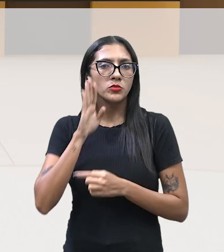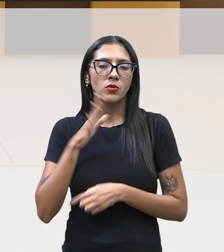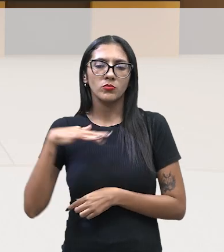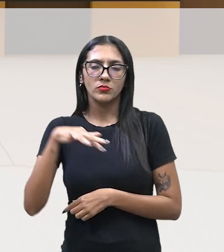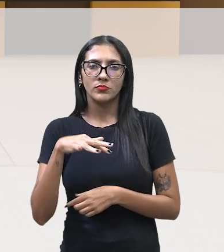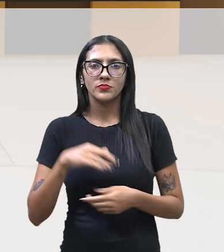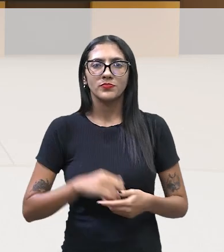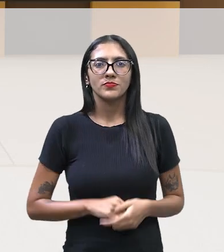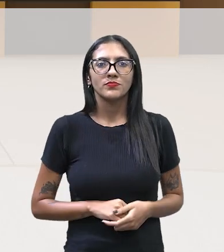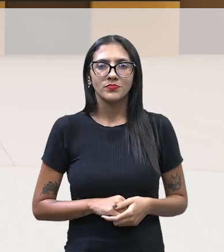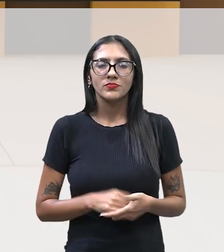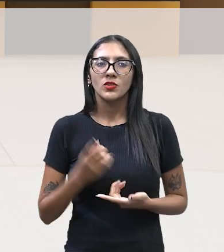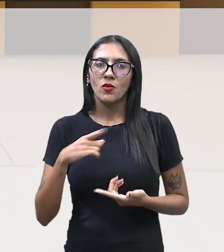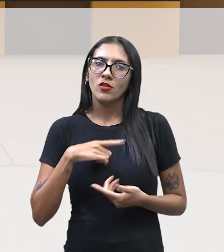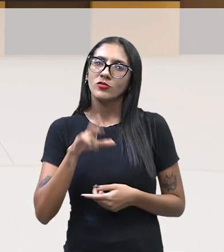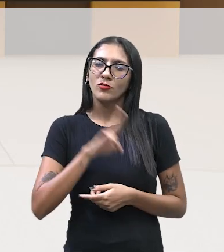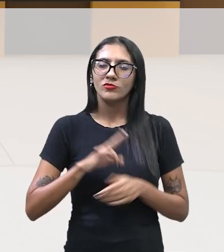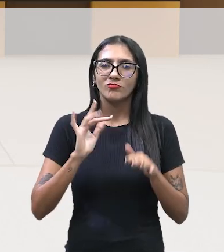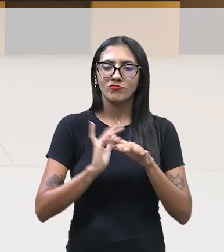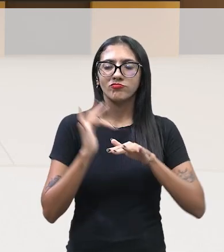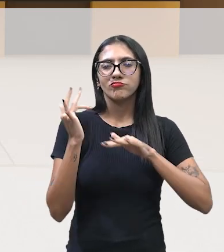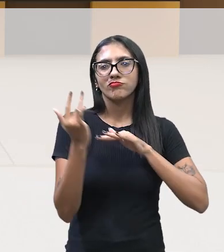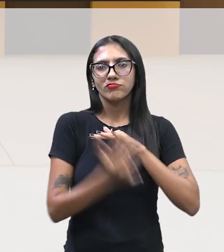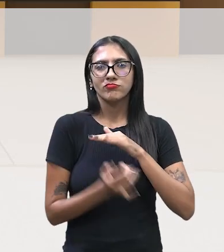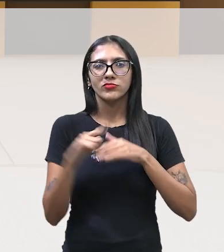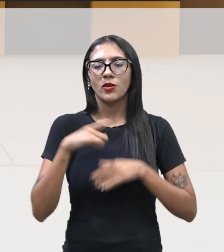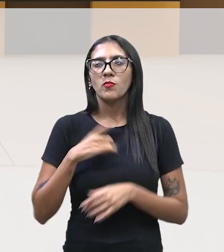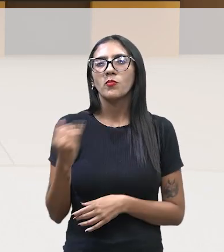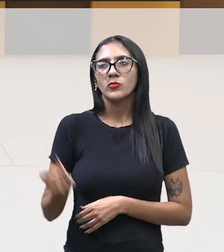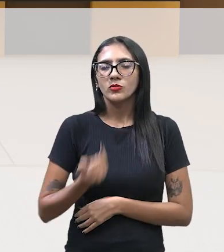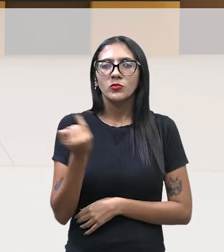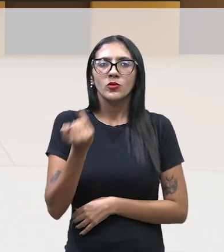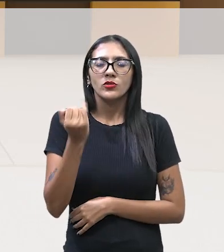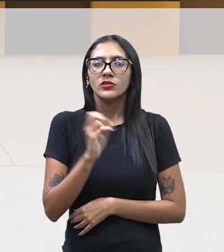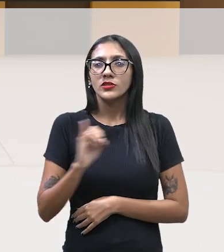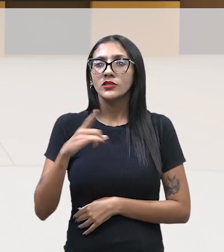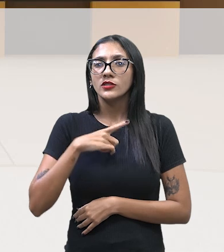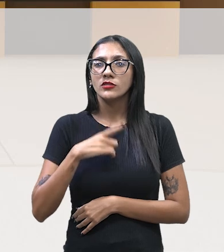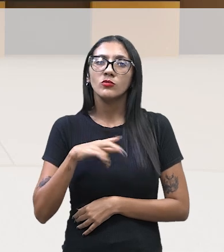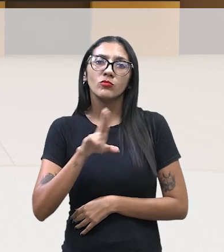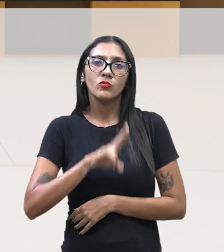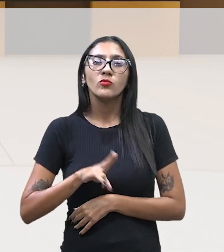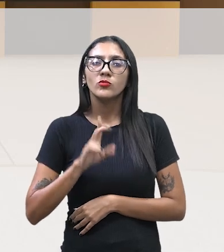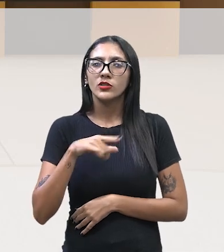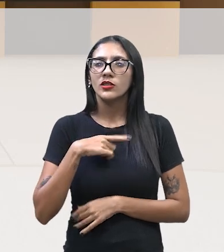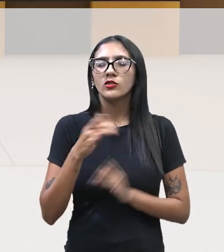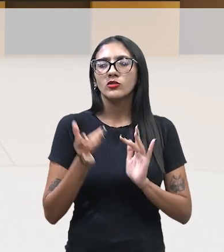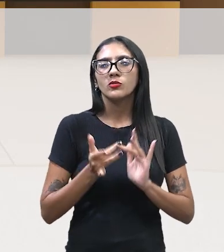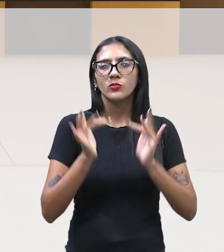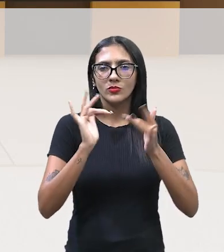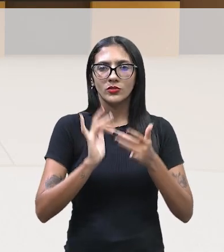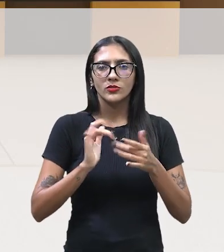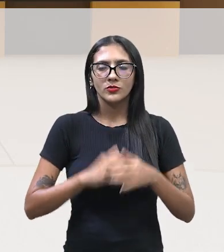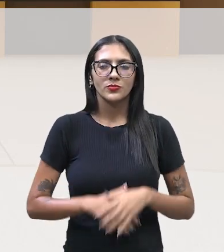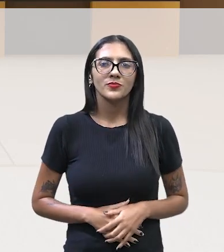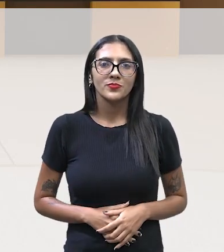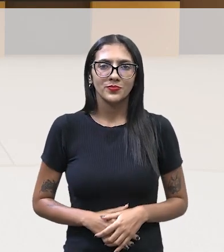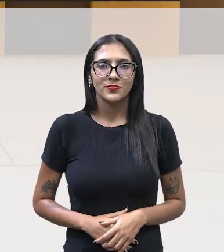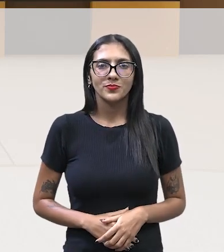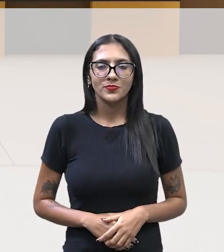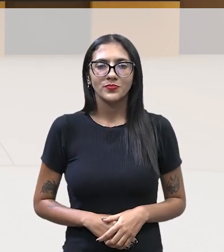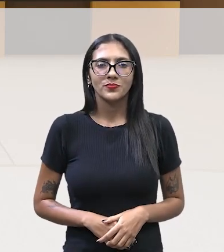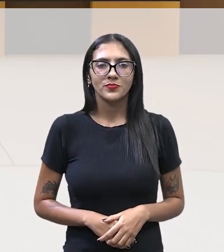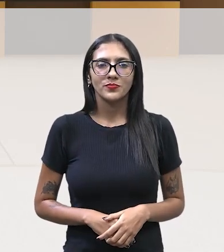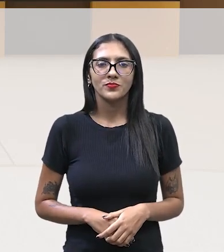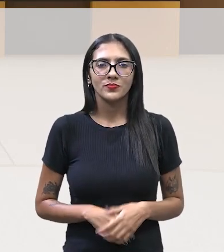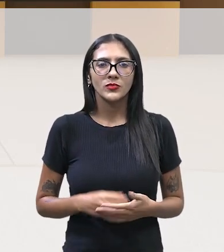Então, essa é a função das redes sociais, das mídias sociais, quando elas são utilizadas como marketing, né, para vender algum produto. Exatamente. Os